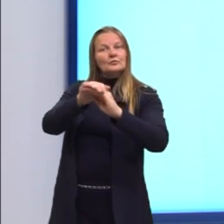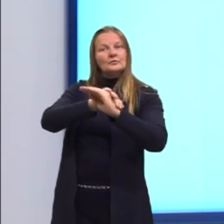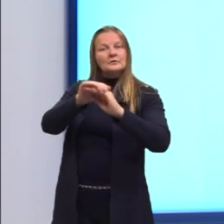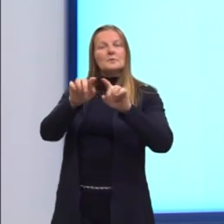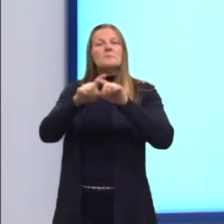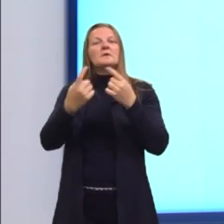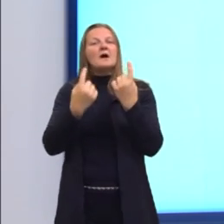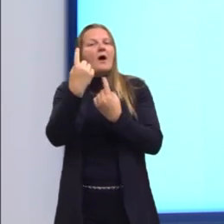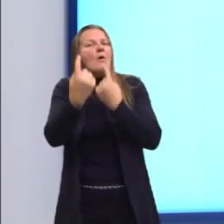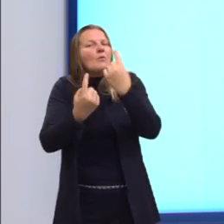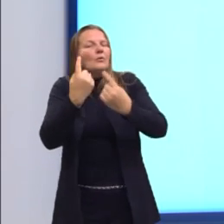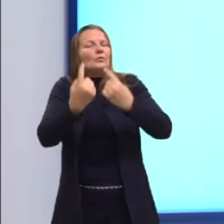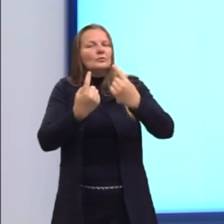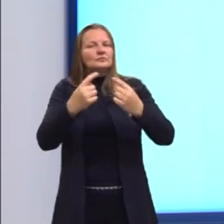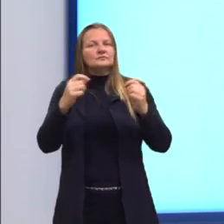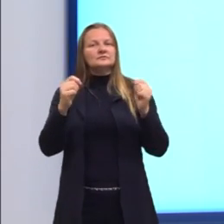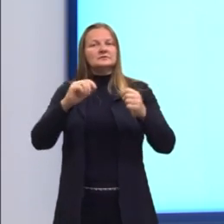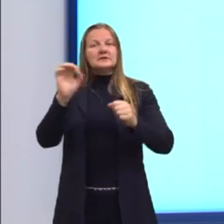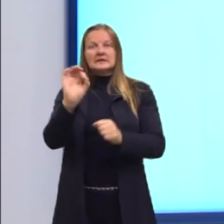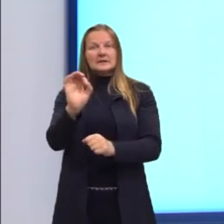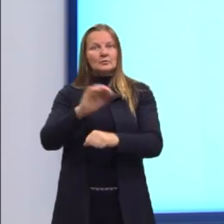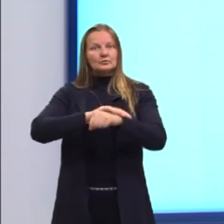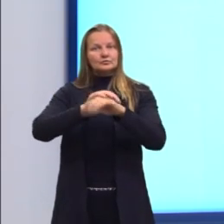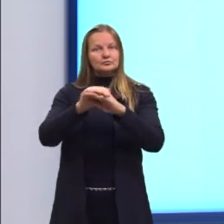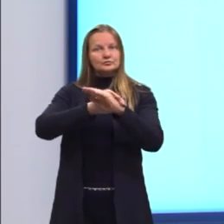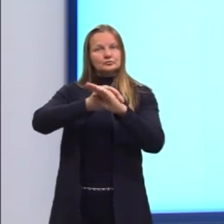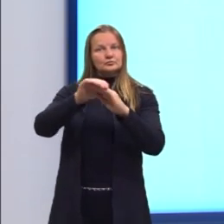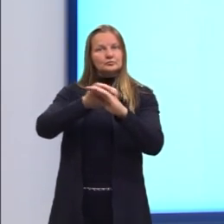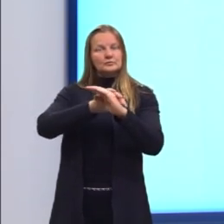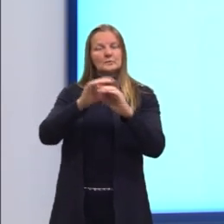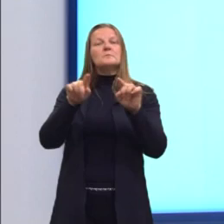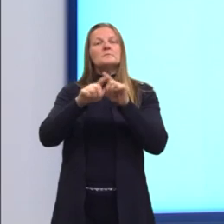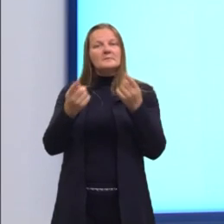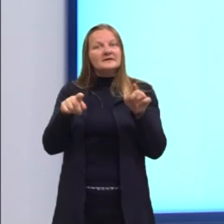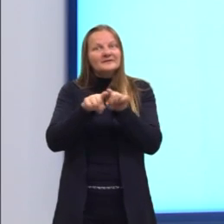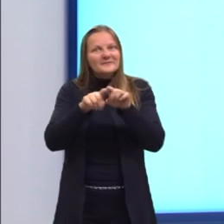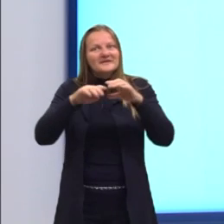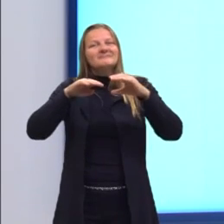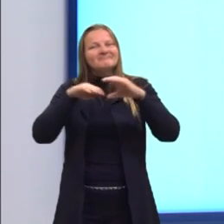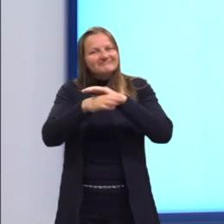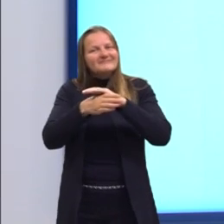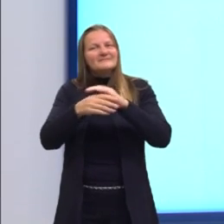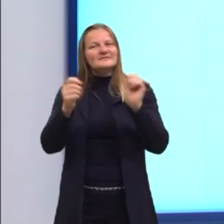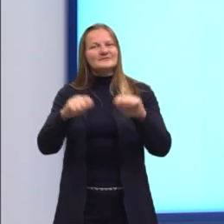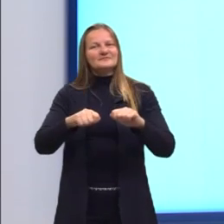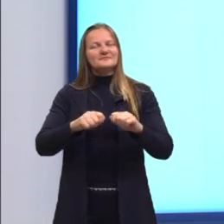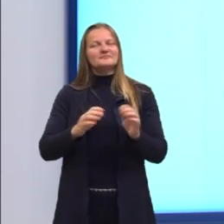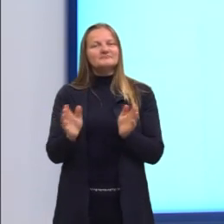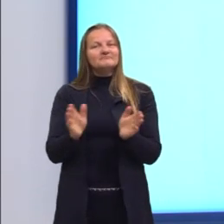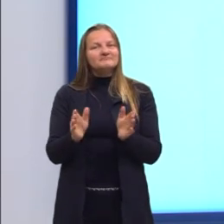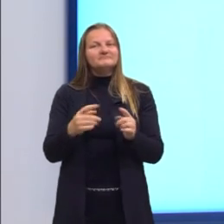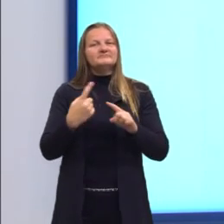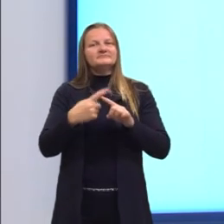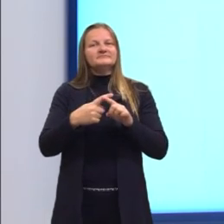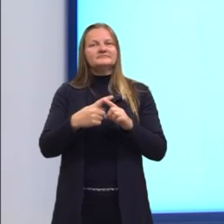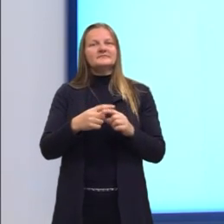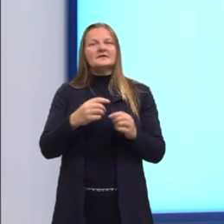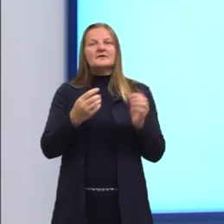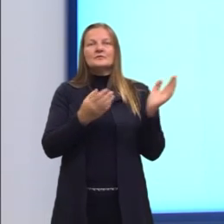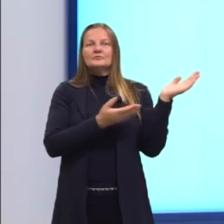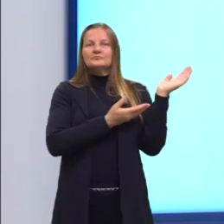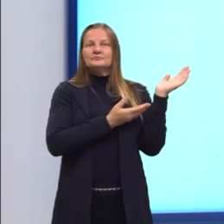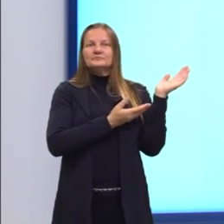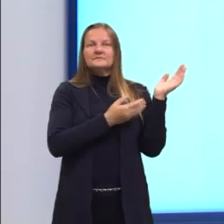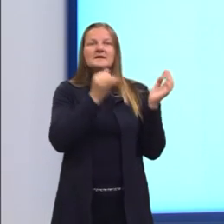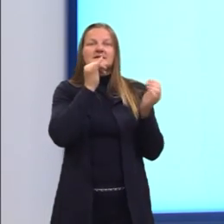mas existem alguns poliedros que não são convexos, mas que também se encaixam nessa relação. Mas aqui eu trouxe